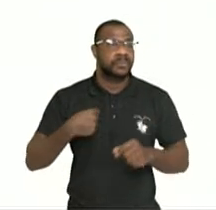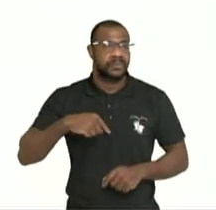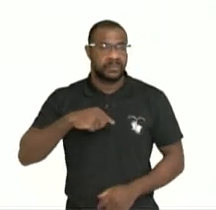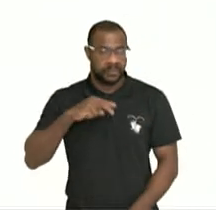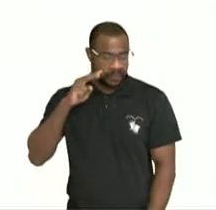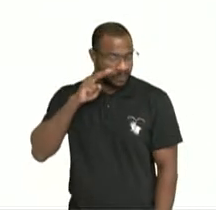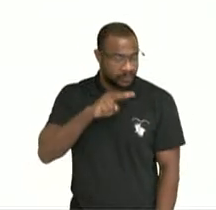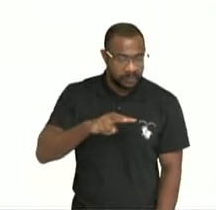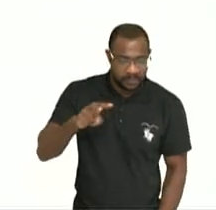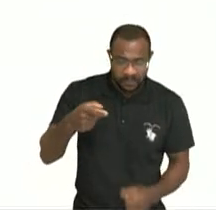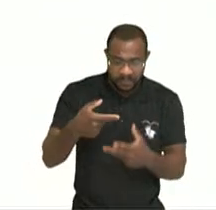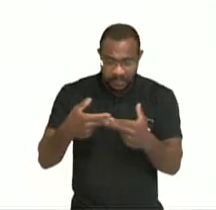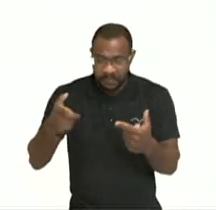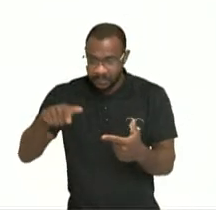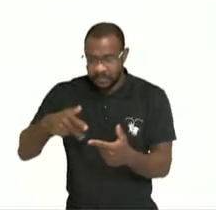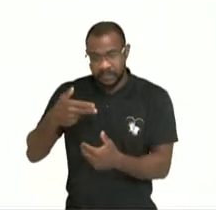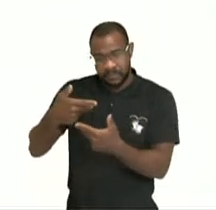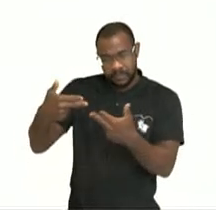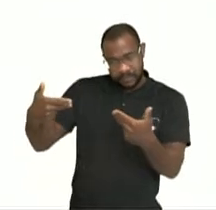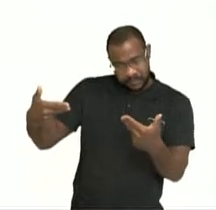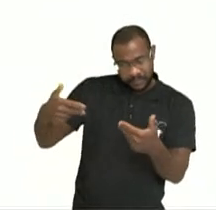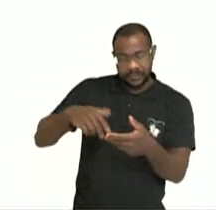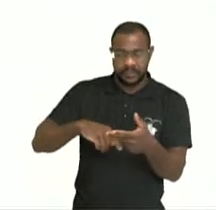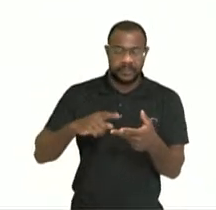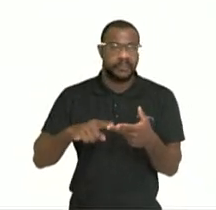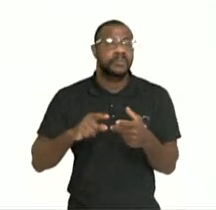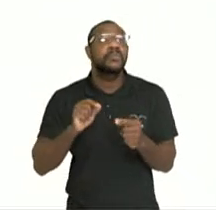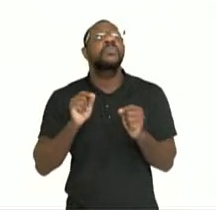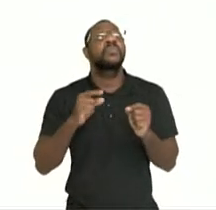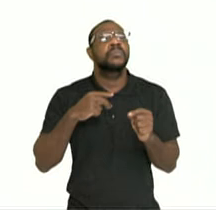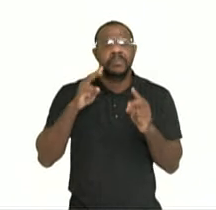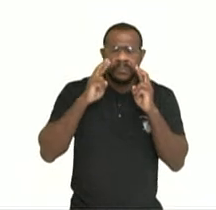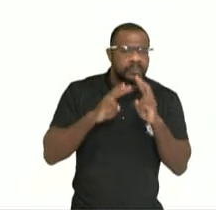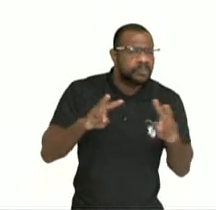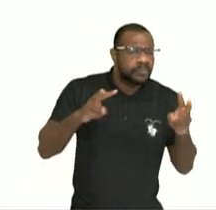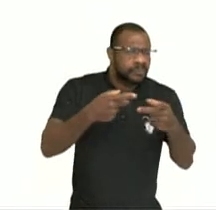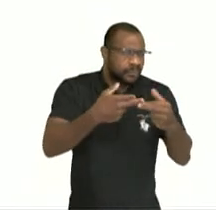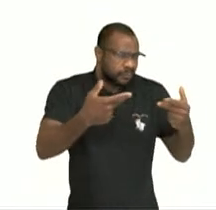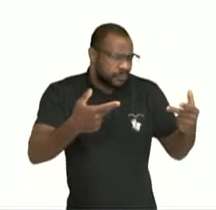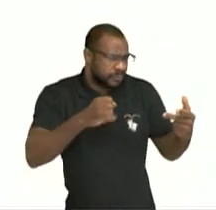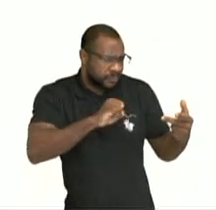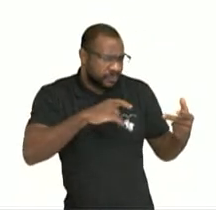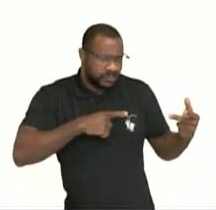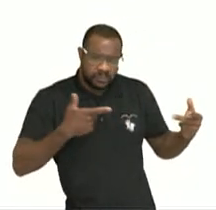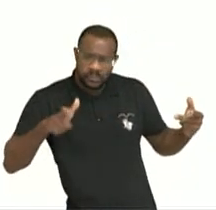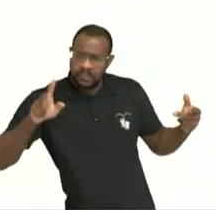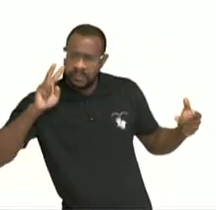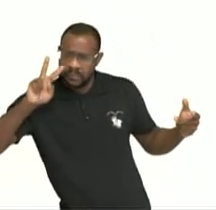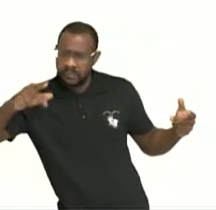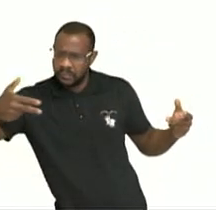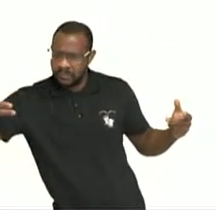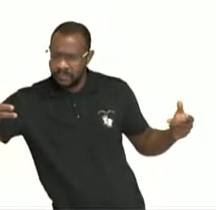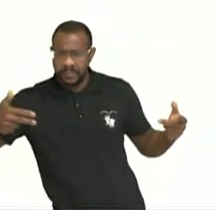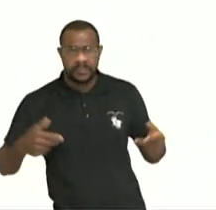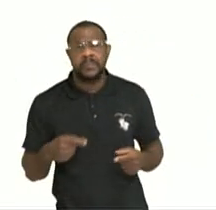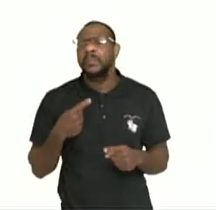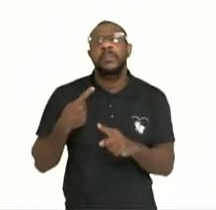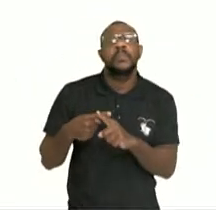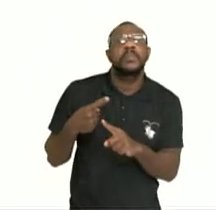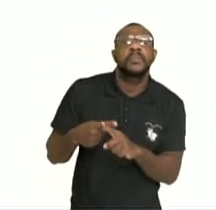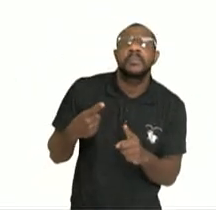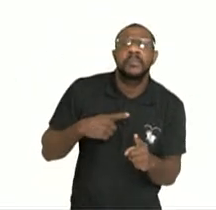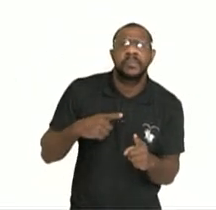das coisas são as coisas. Por que veríamos nós uma coisa se houvesse outra? Por que é que